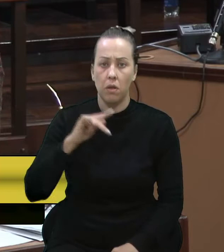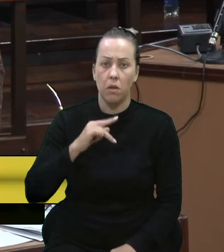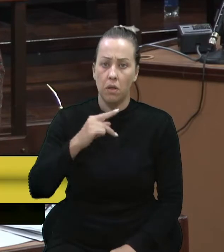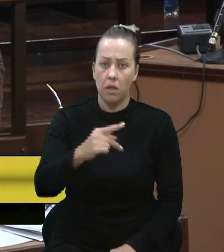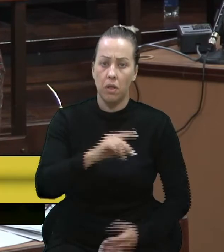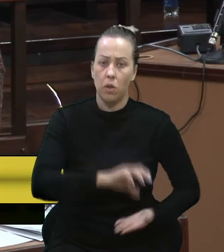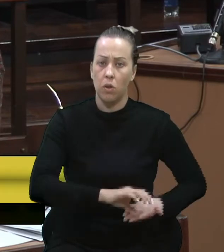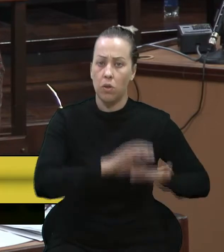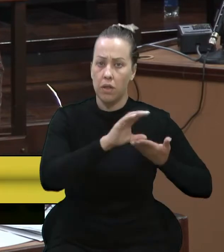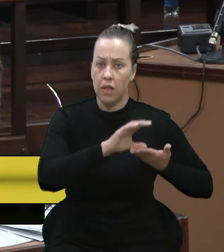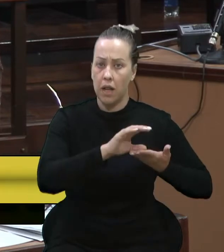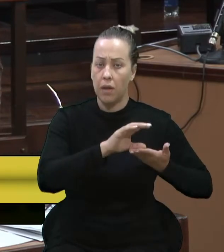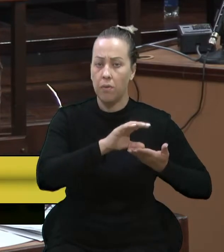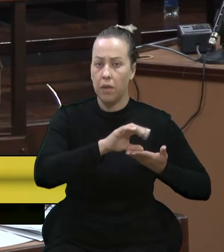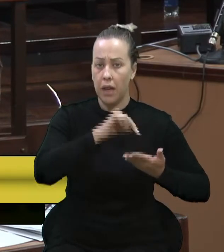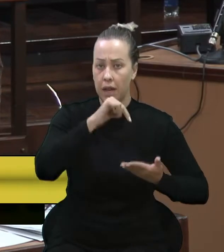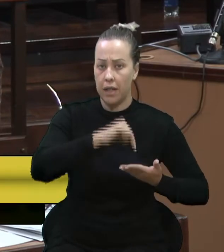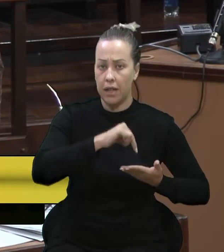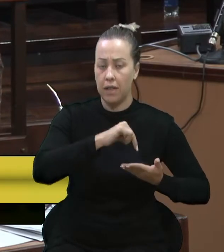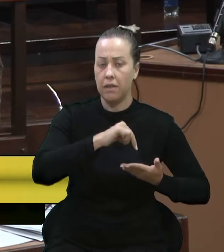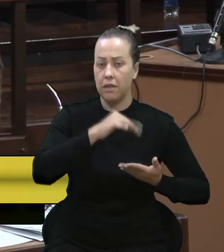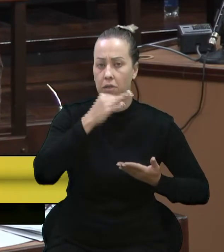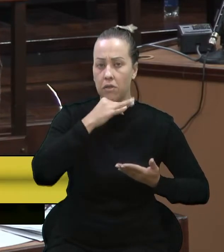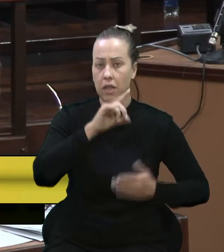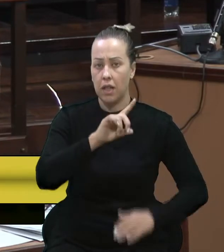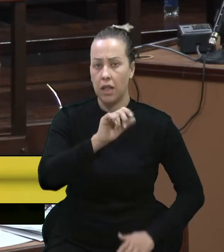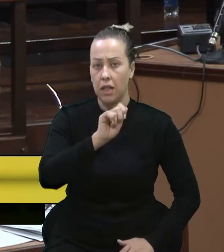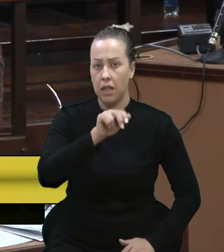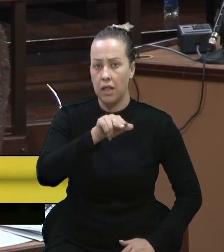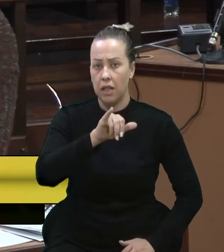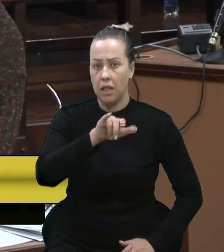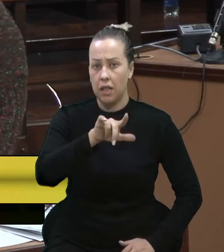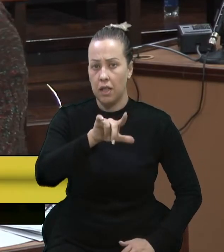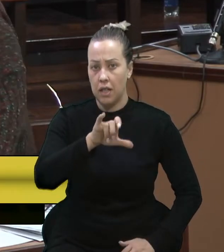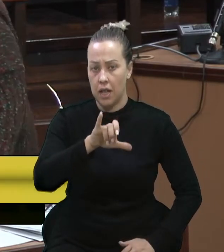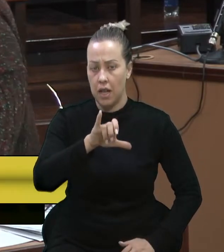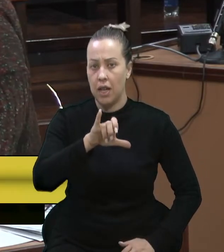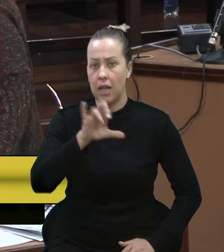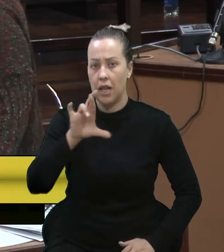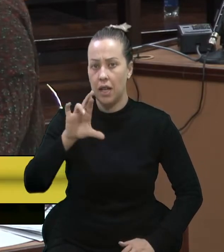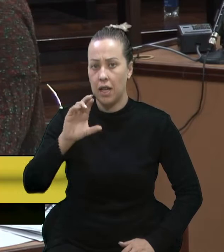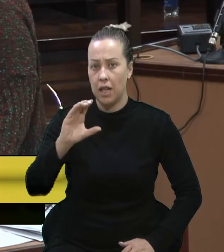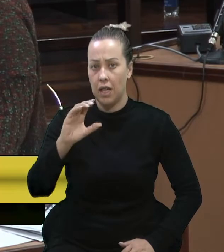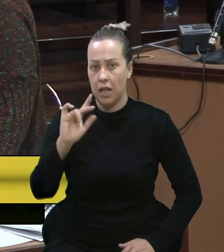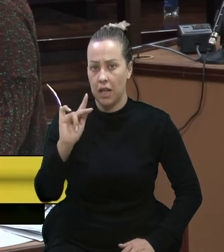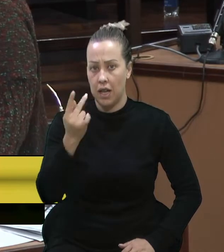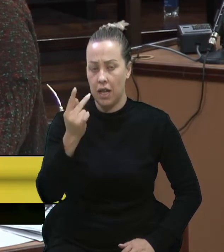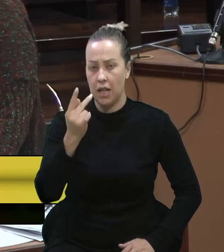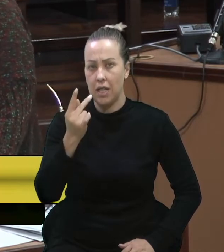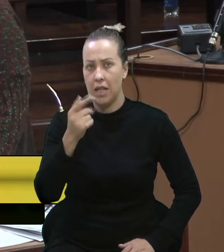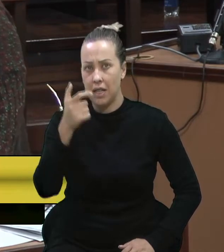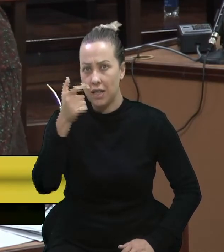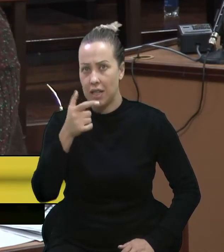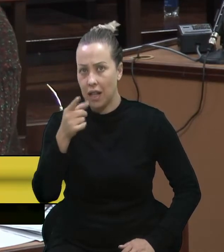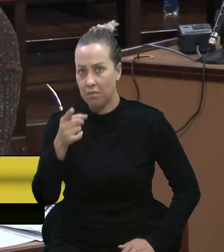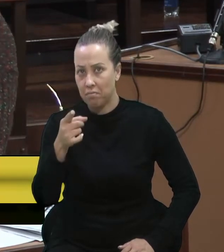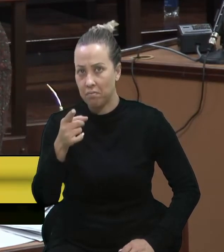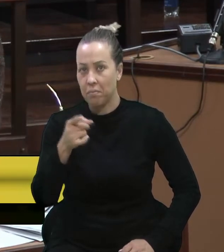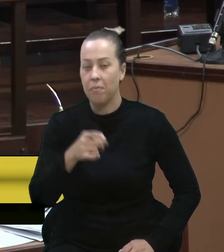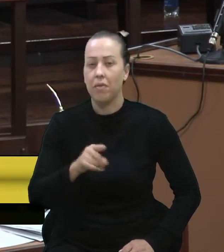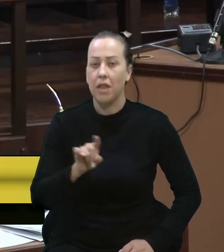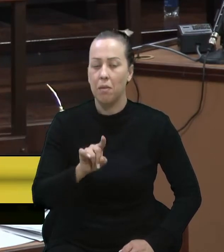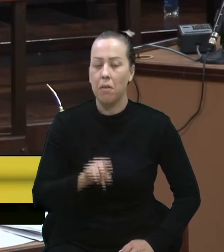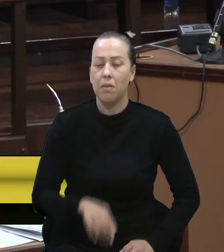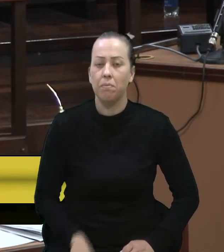do Conselho Municipal do Idoso, que é a Daniele Reck, que deve estar aqui hoje, não é, Daniele? E também